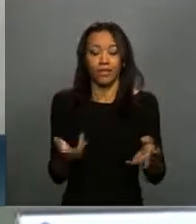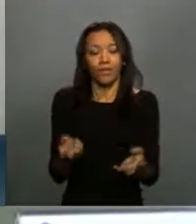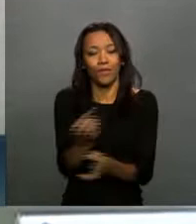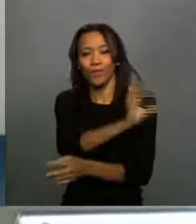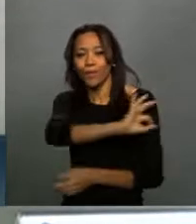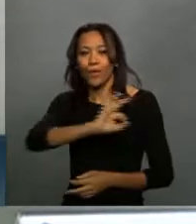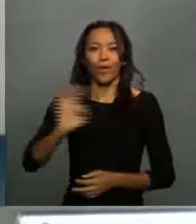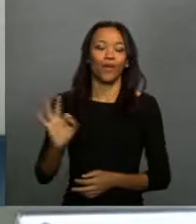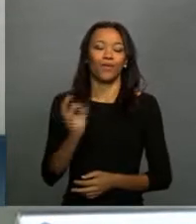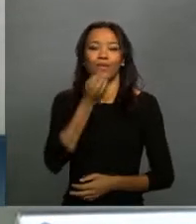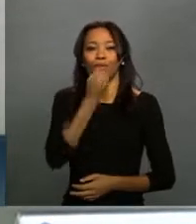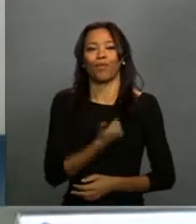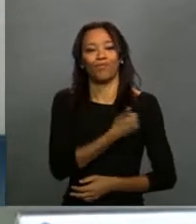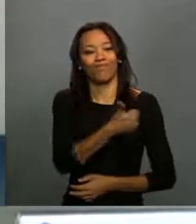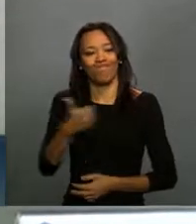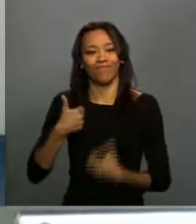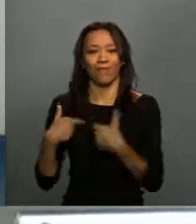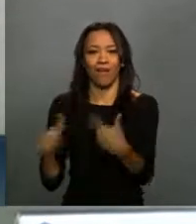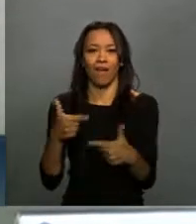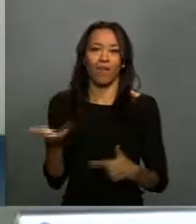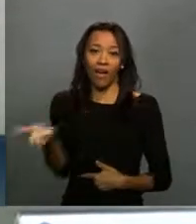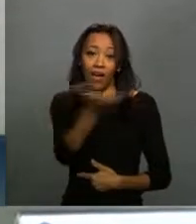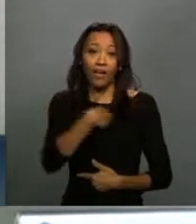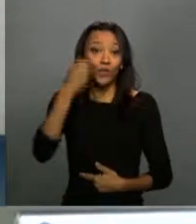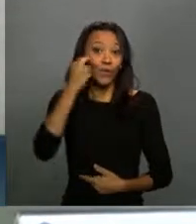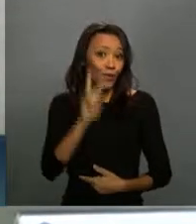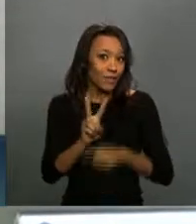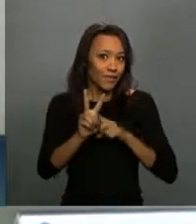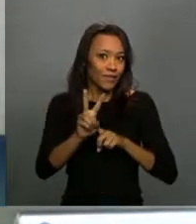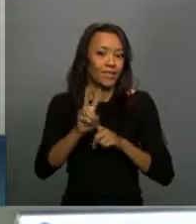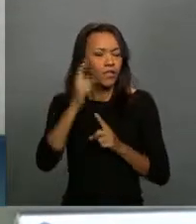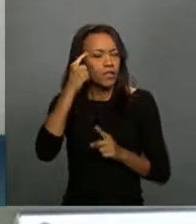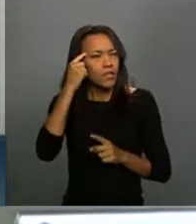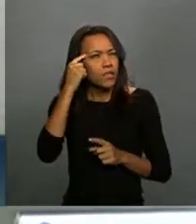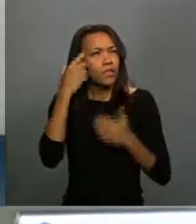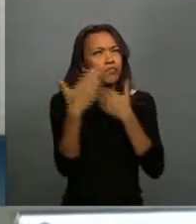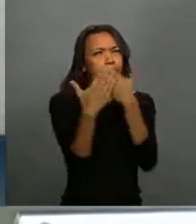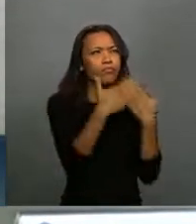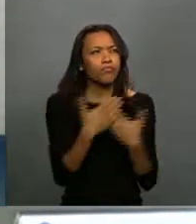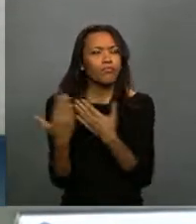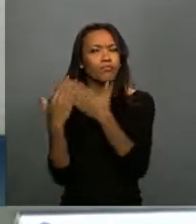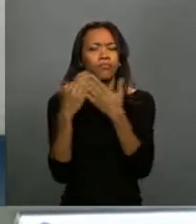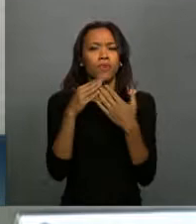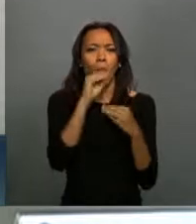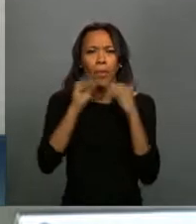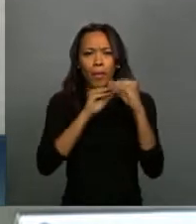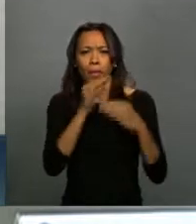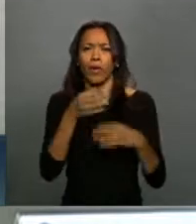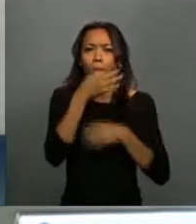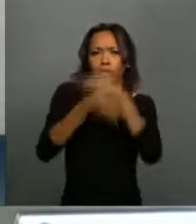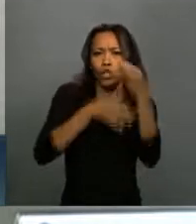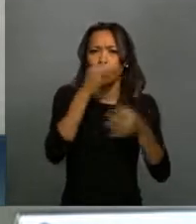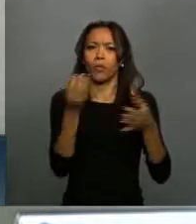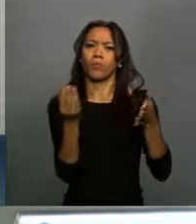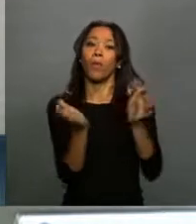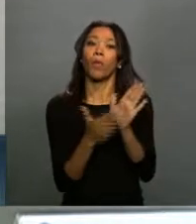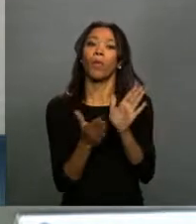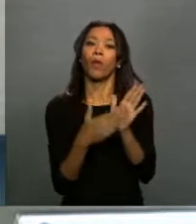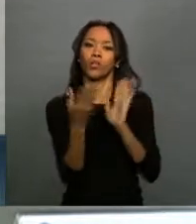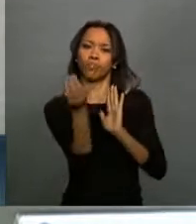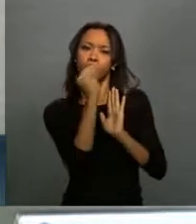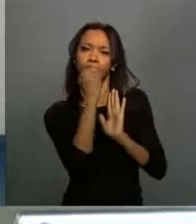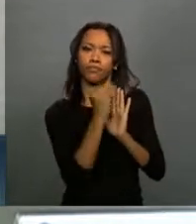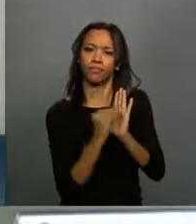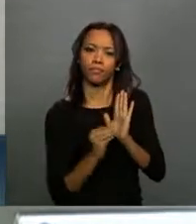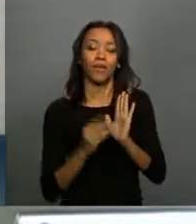um ótimo trabalho para todo mundo, que sejam dois dias intensos de reflexão, de debate, de proposição, para que a gente possa sair daqui com